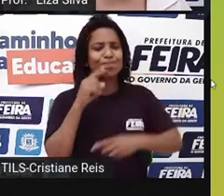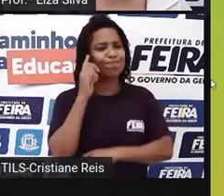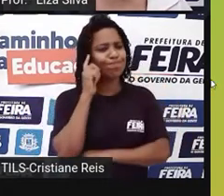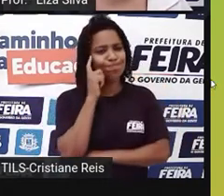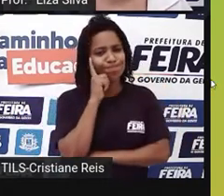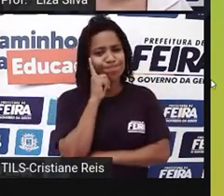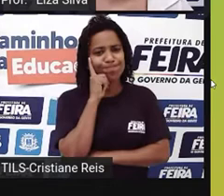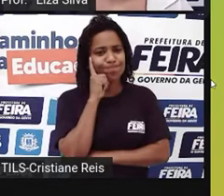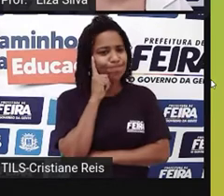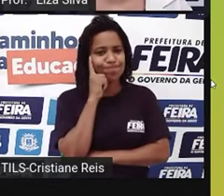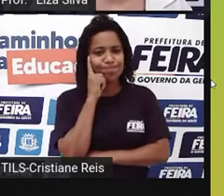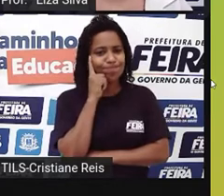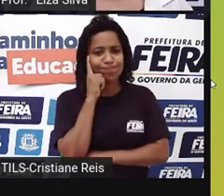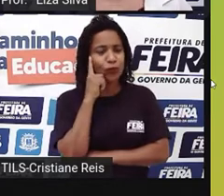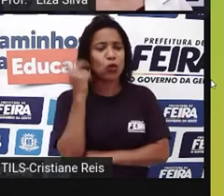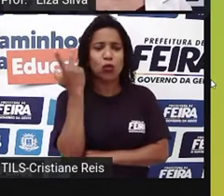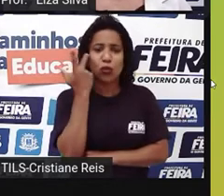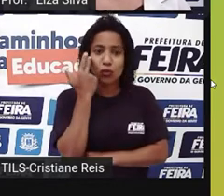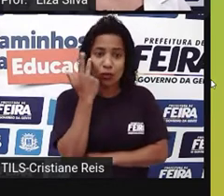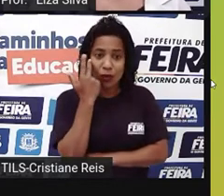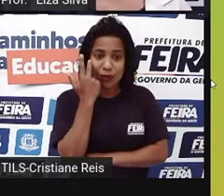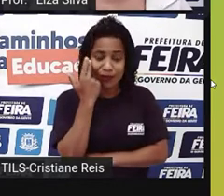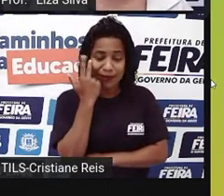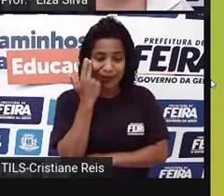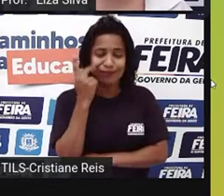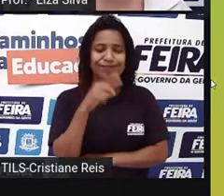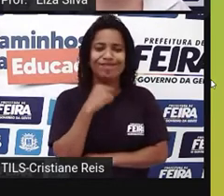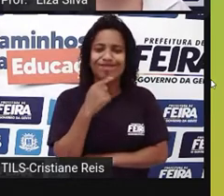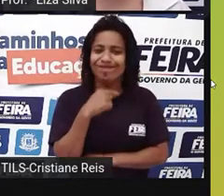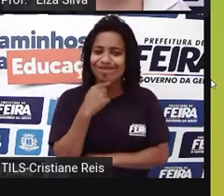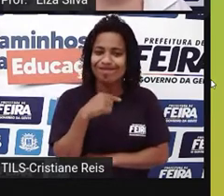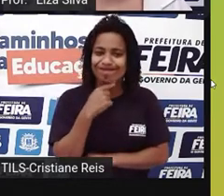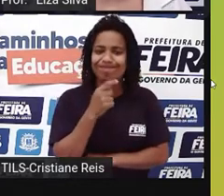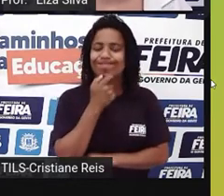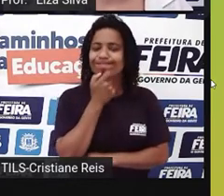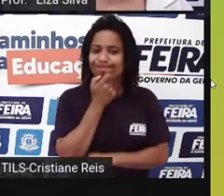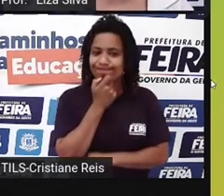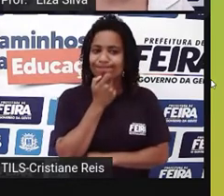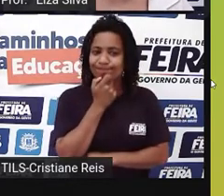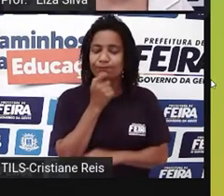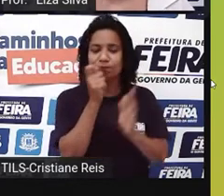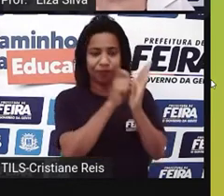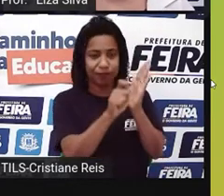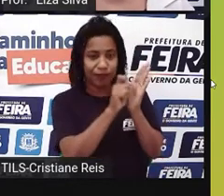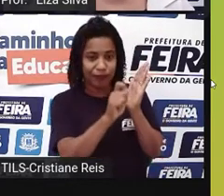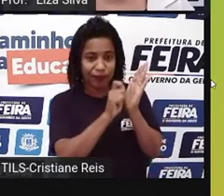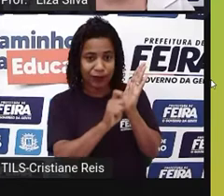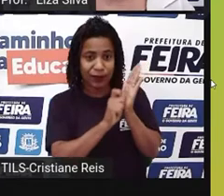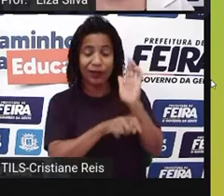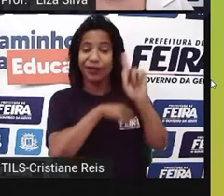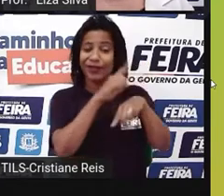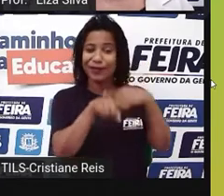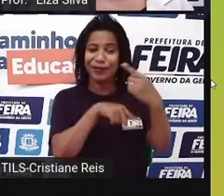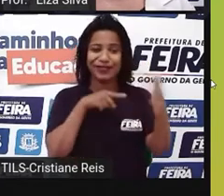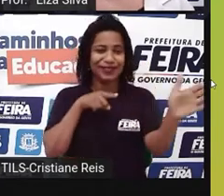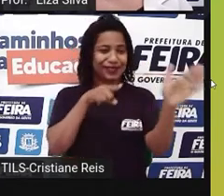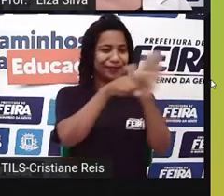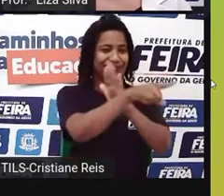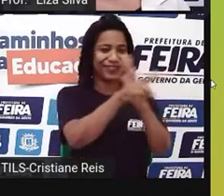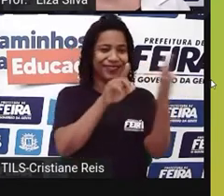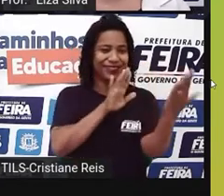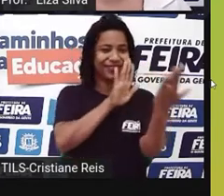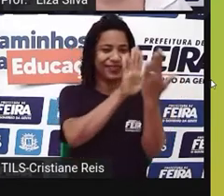doubts, que é muito natural do processo de aprendizagem, anote-as e sane-as na primeira